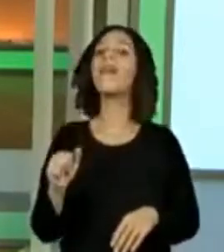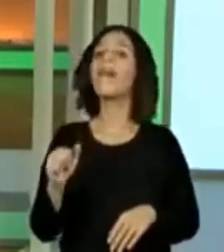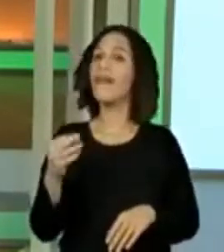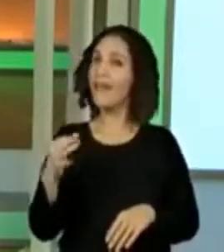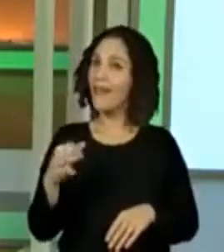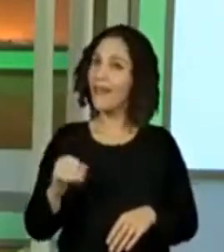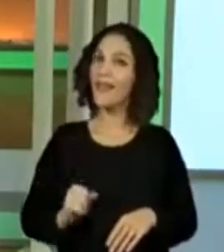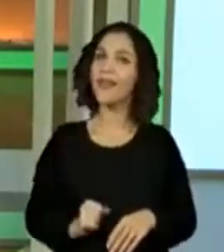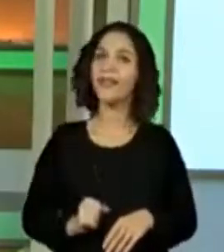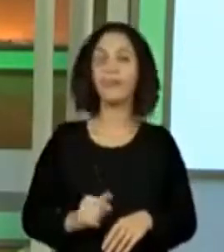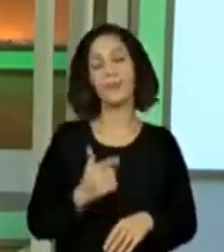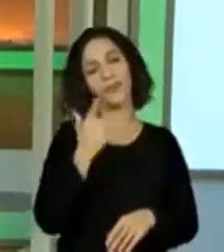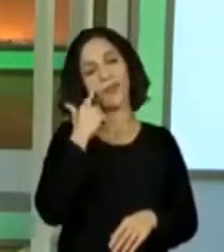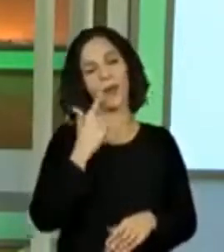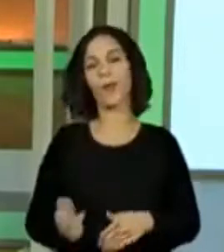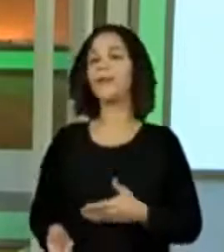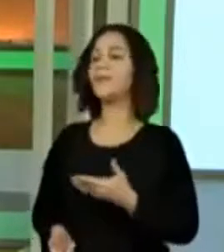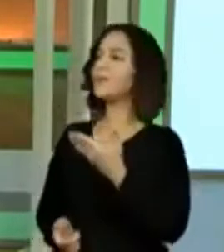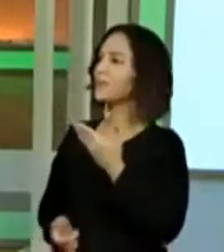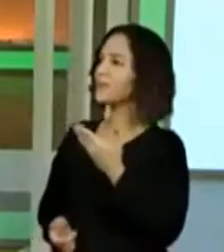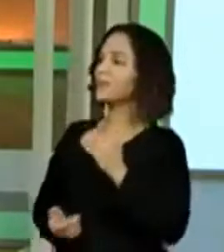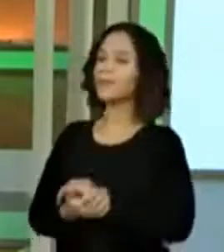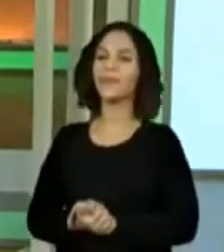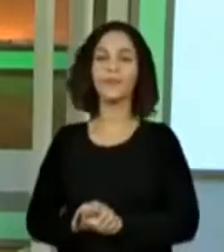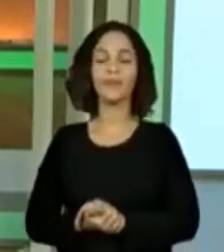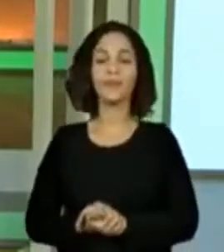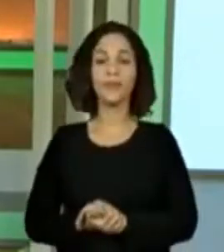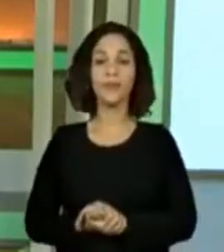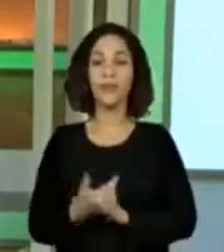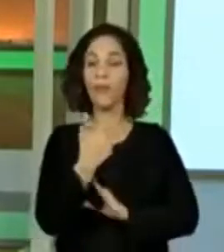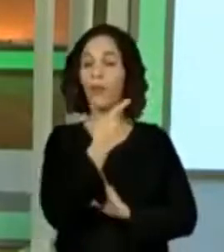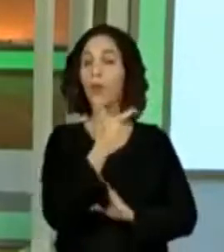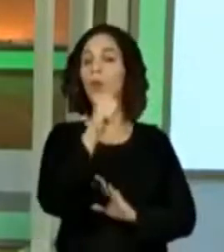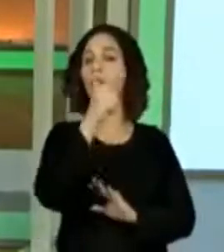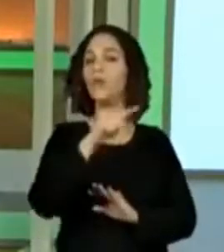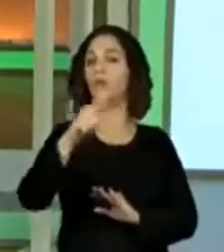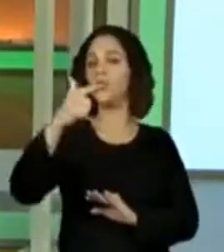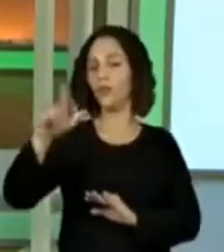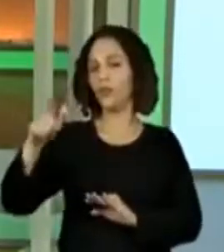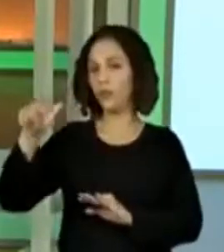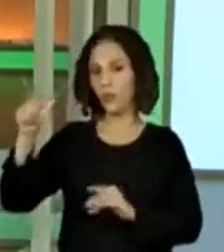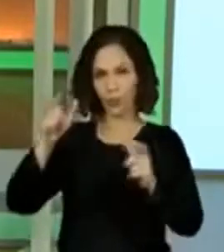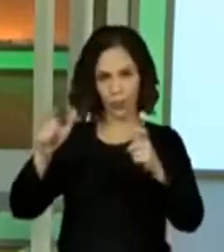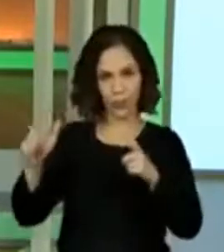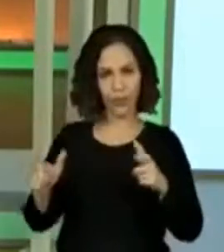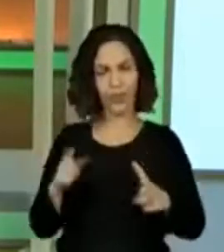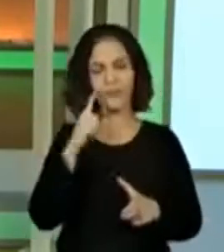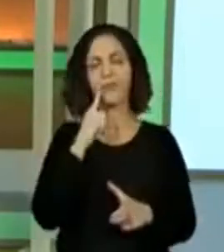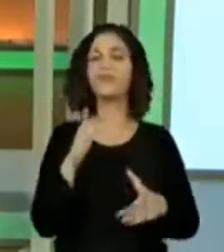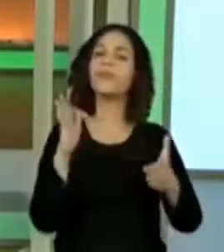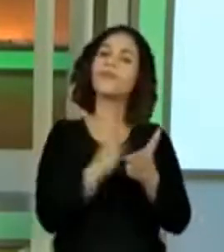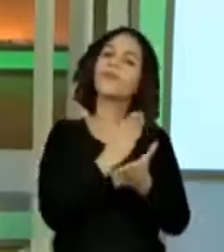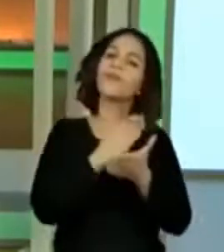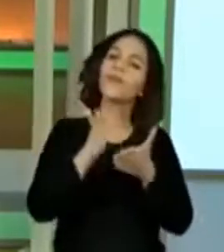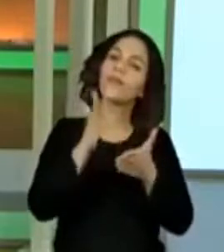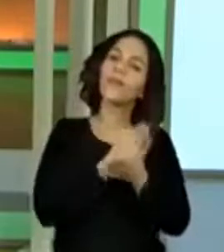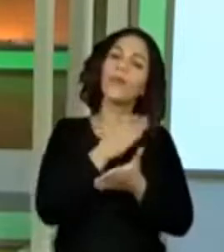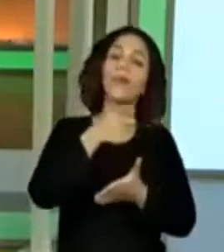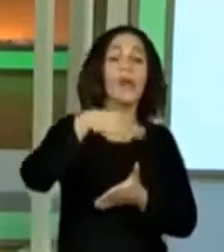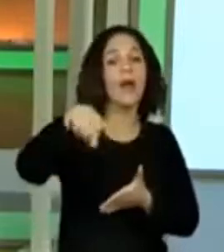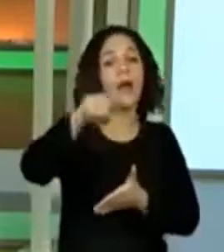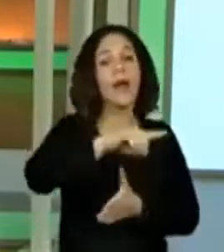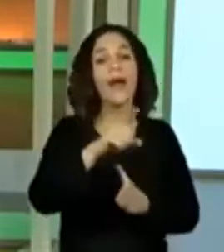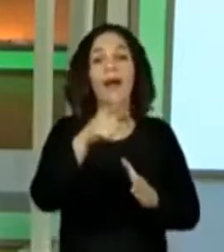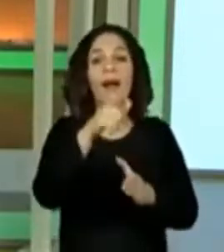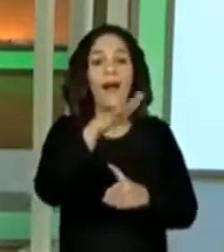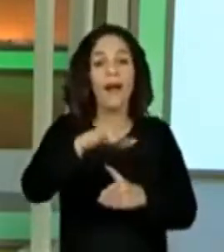Tem criança que participa de associações